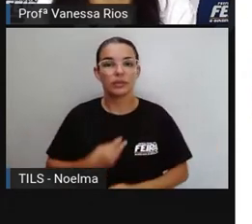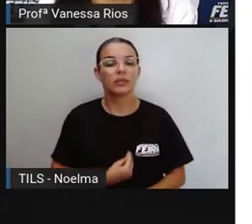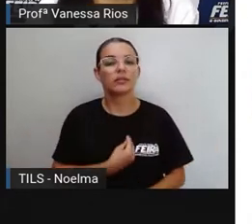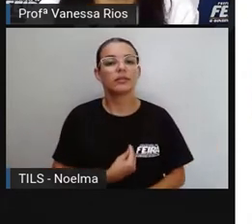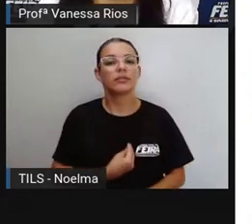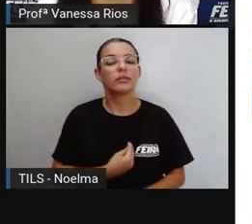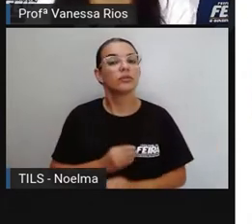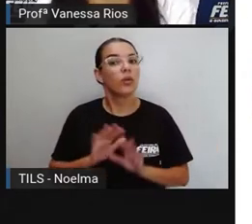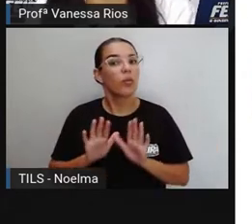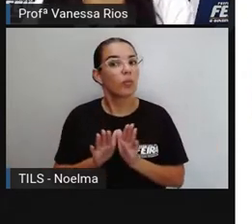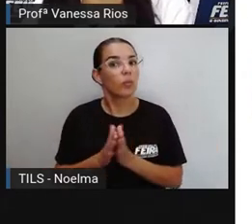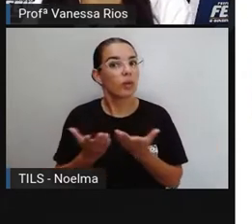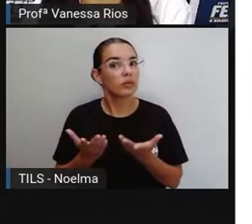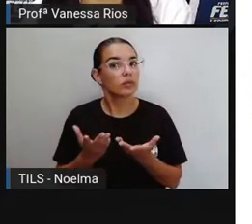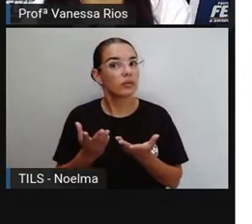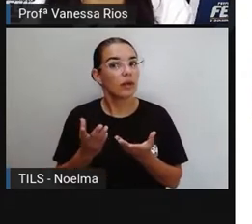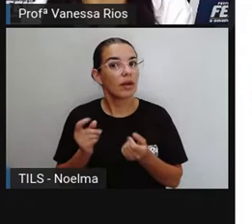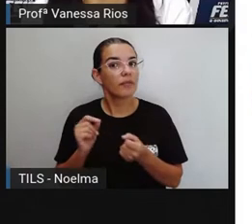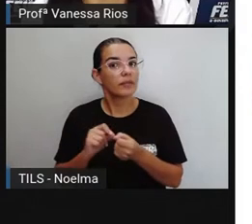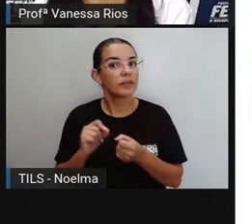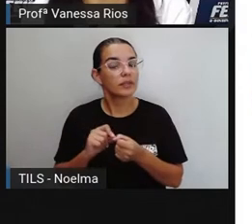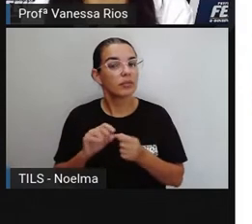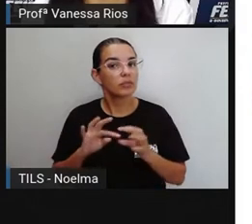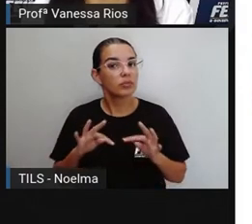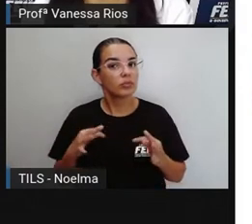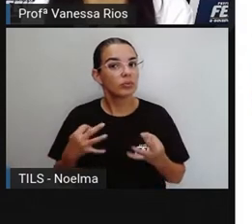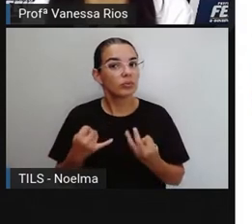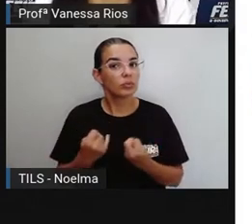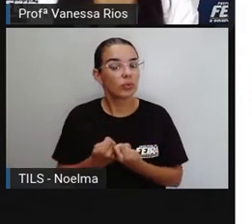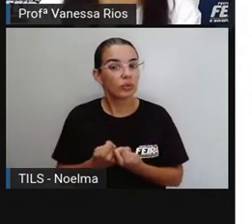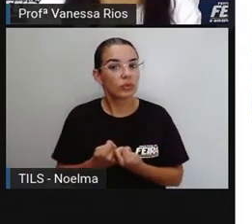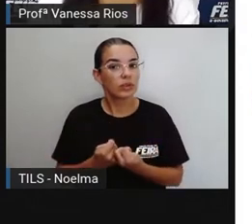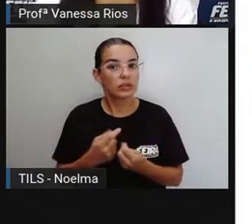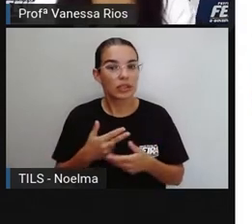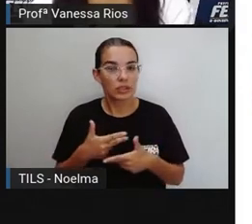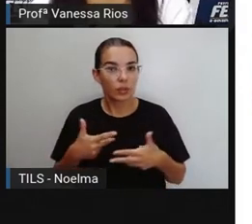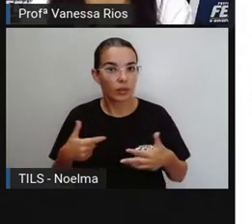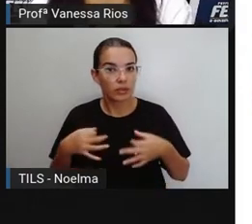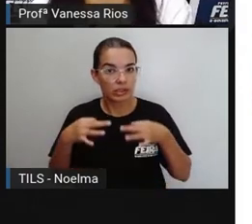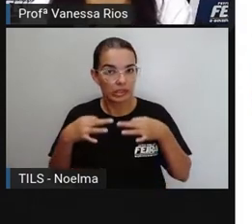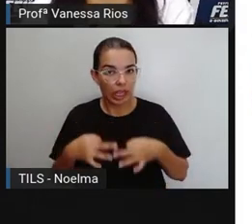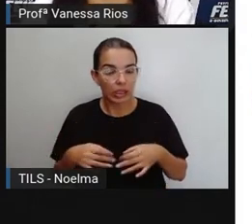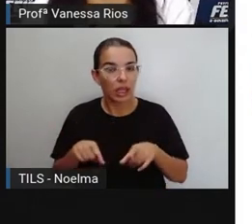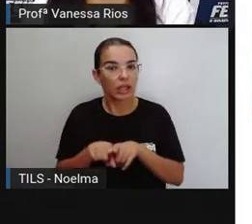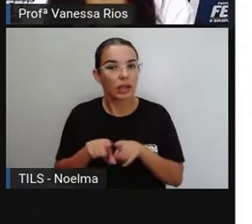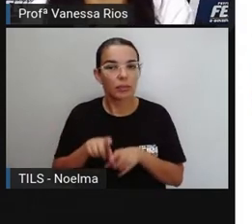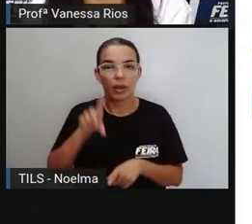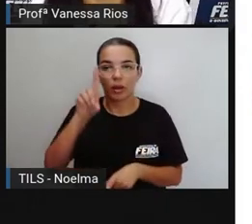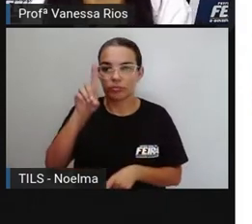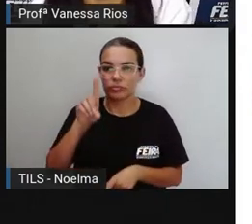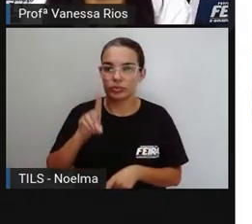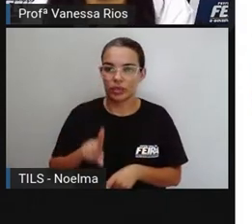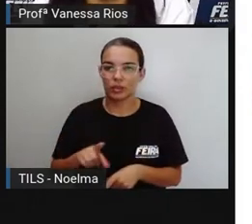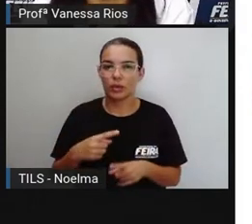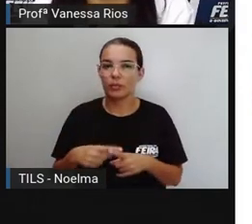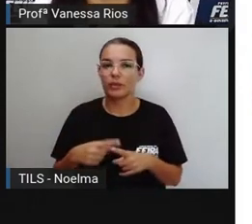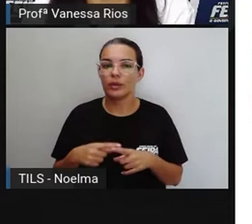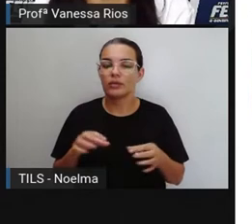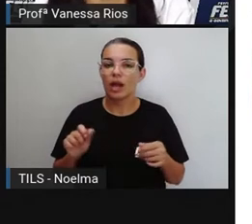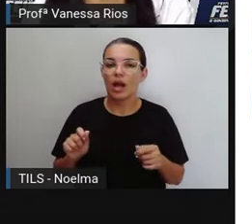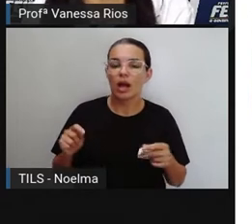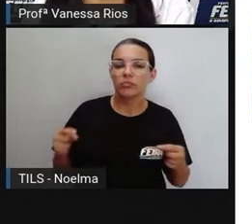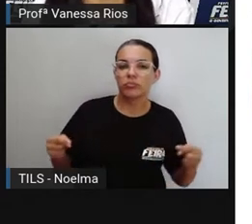deveres e temos também os nossos direitos garantidos. Por isso essa associação da palavra cidadania